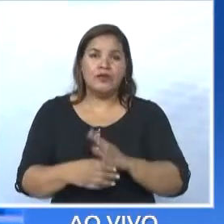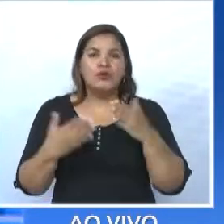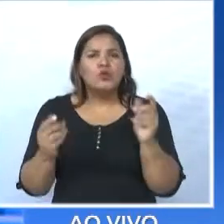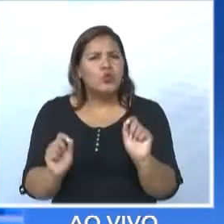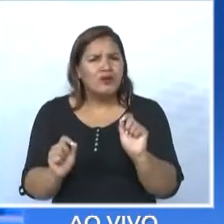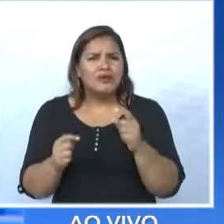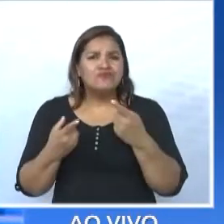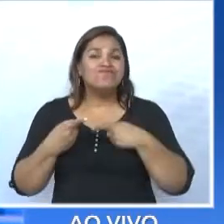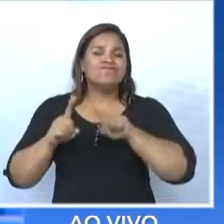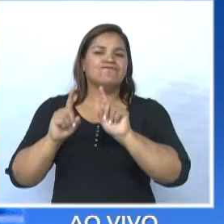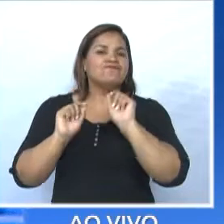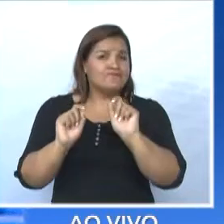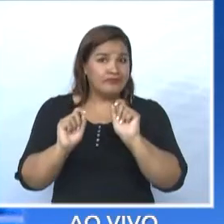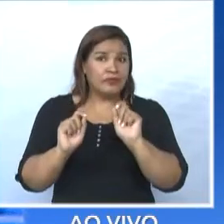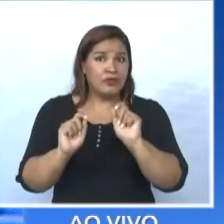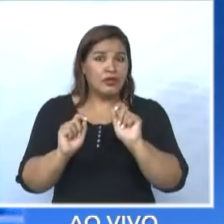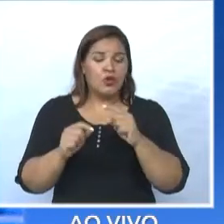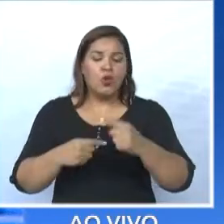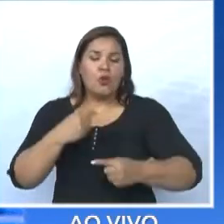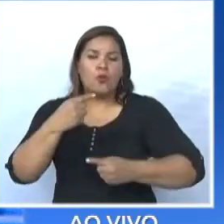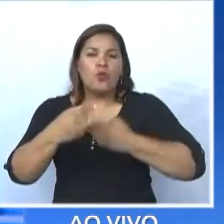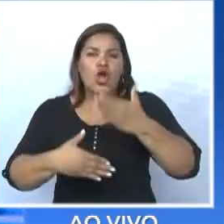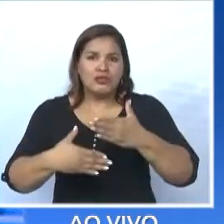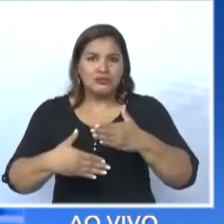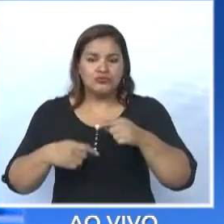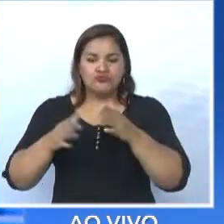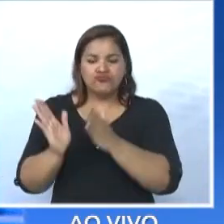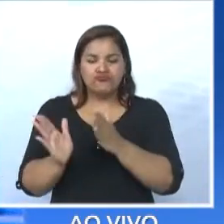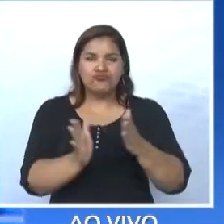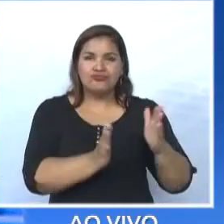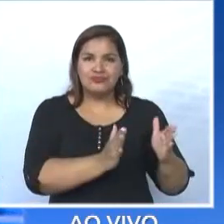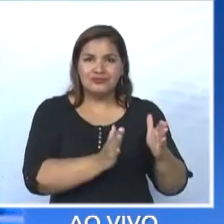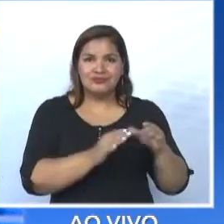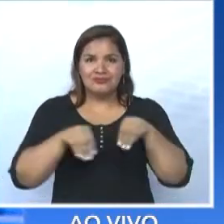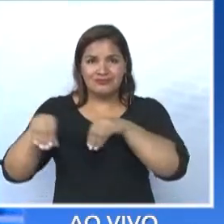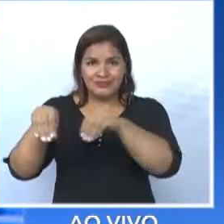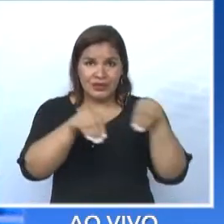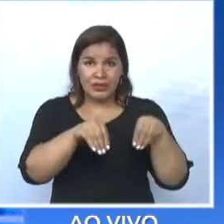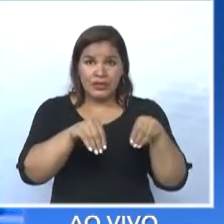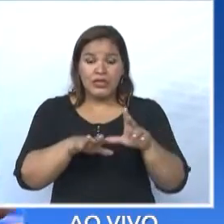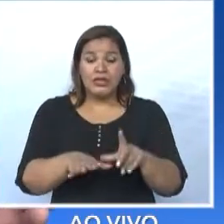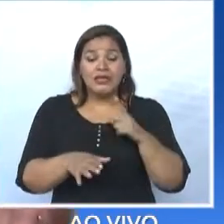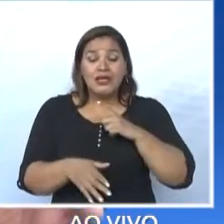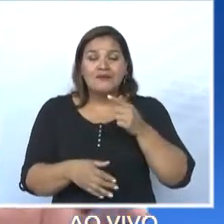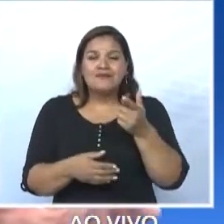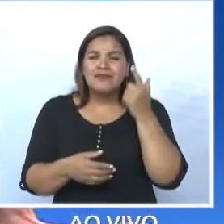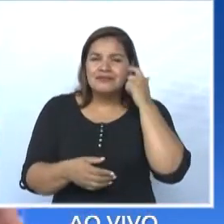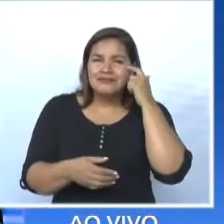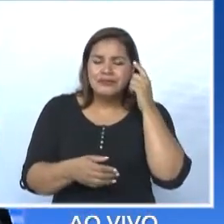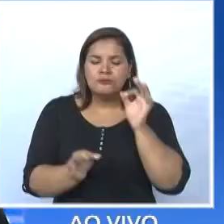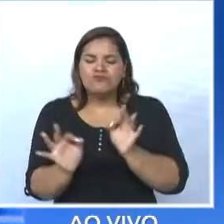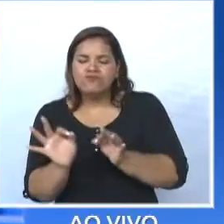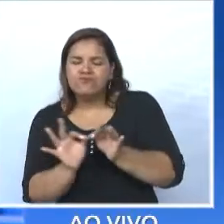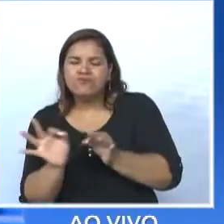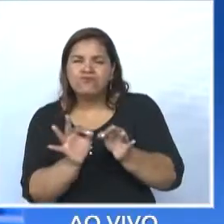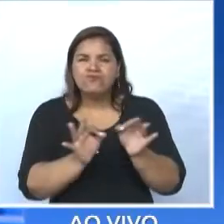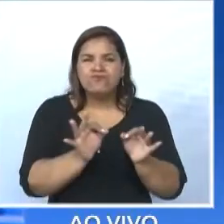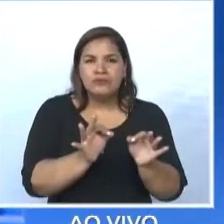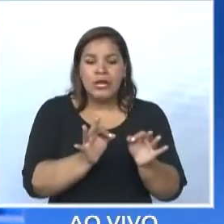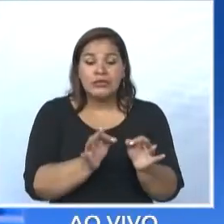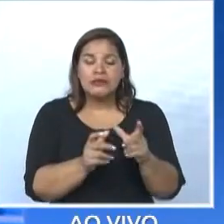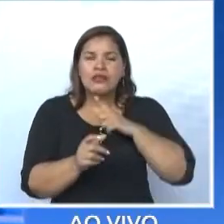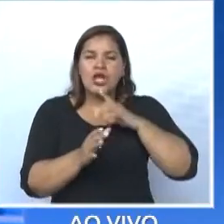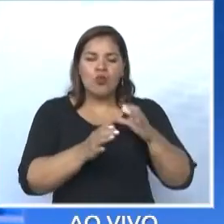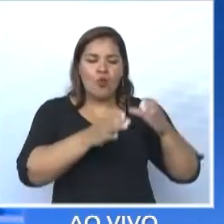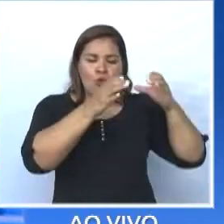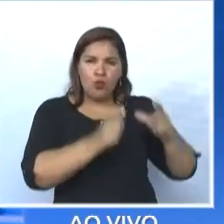é os próximos loteamentos, a gente criar condições desses loteamentos já conterem esses bolsões. Como a gente fez no